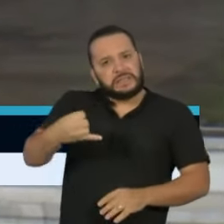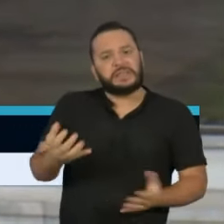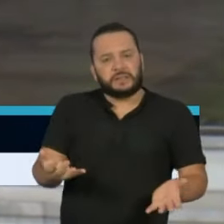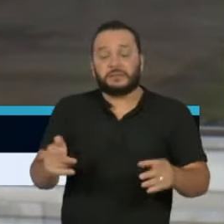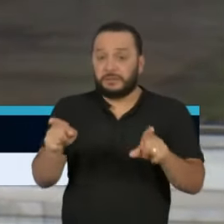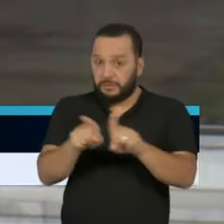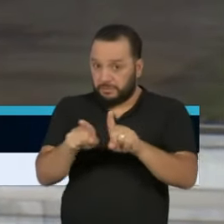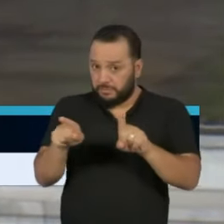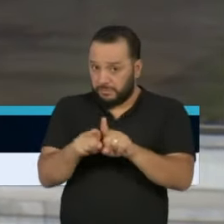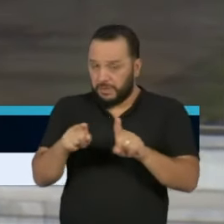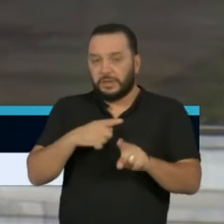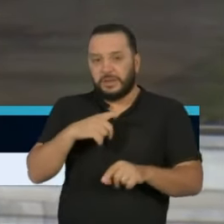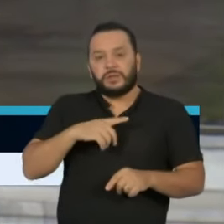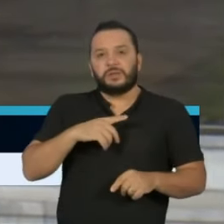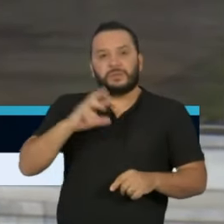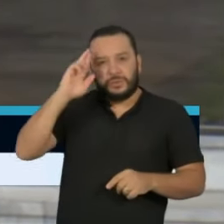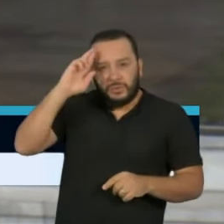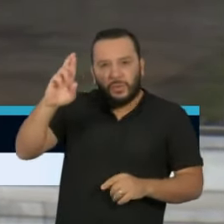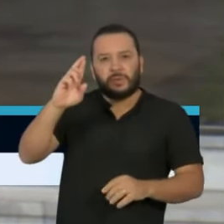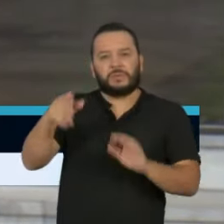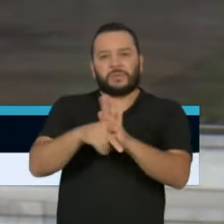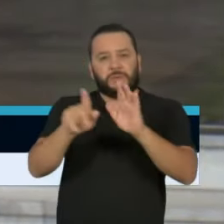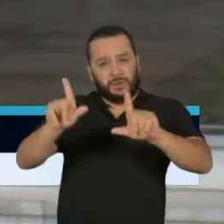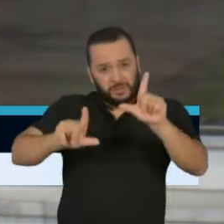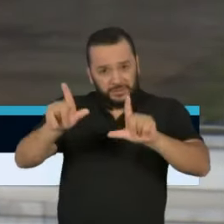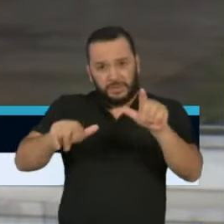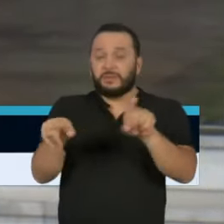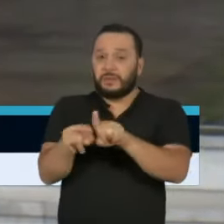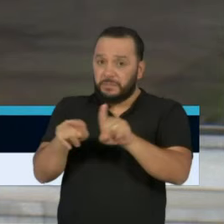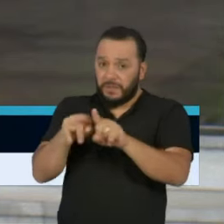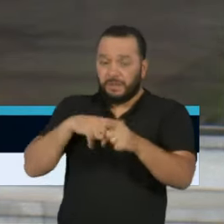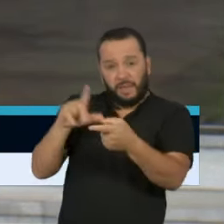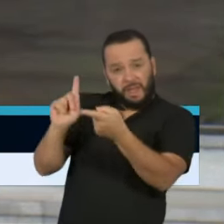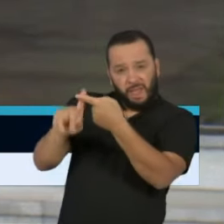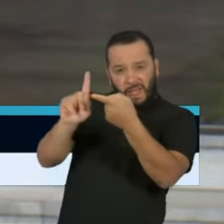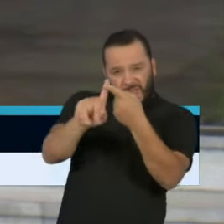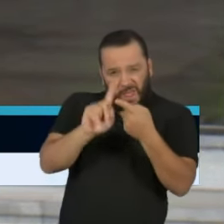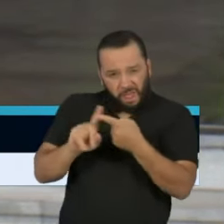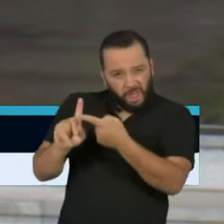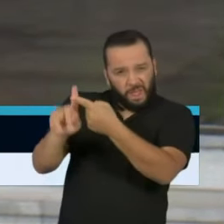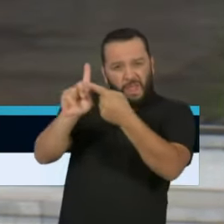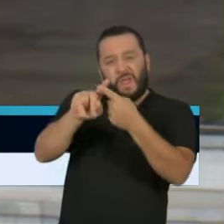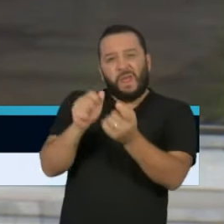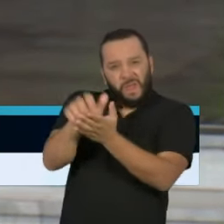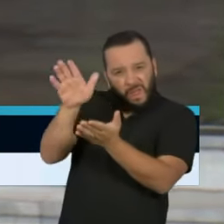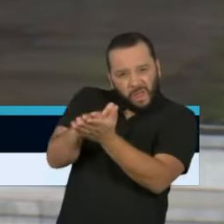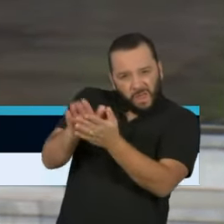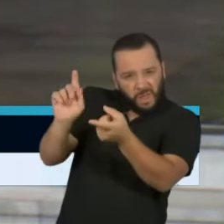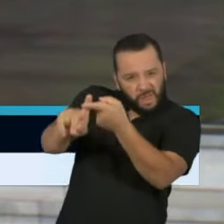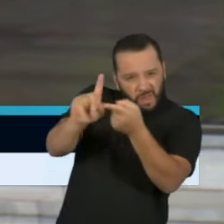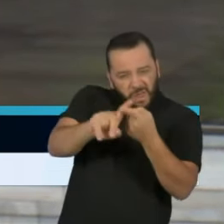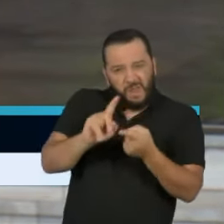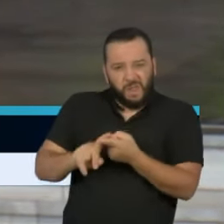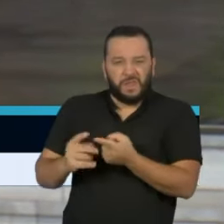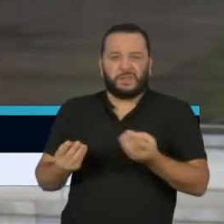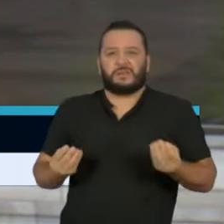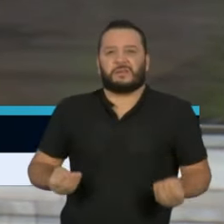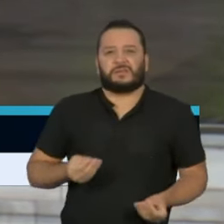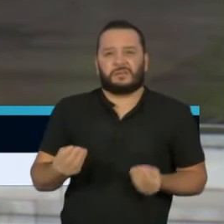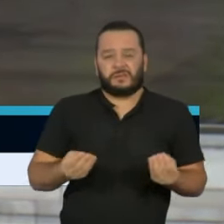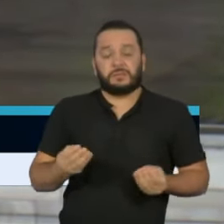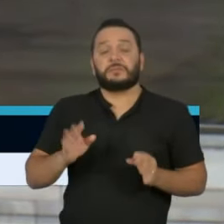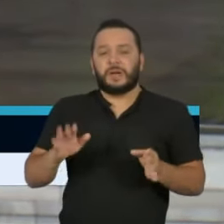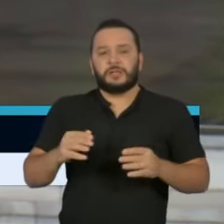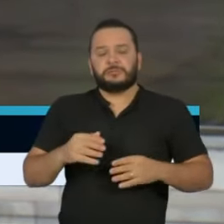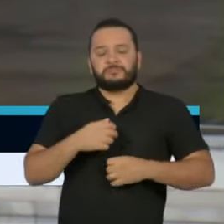dirigentes de veículos de comunicação, que igualmente são ameaçados de diversas formas e têm mantido o seu